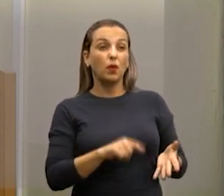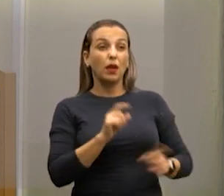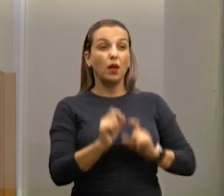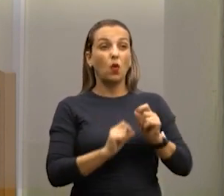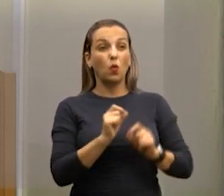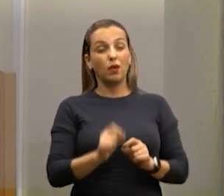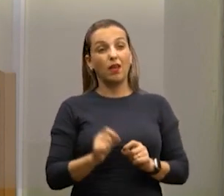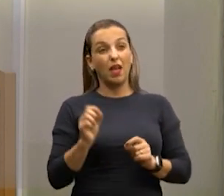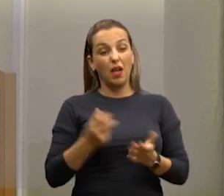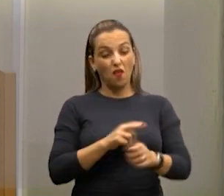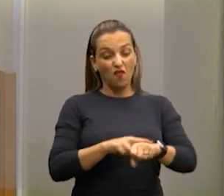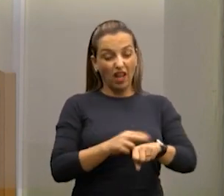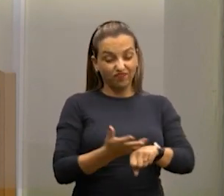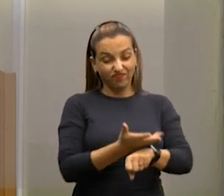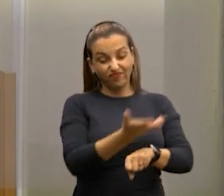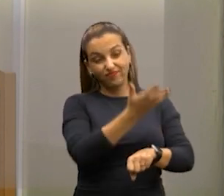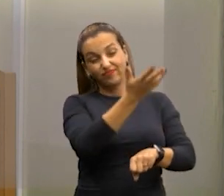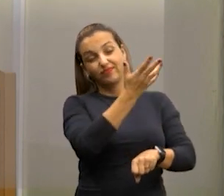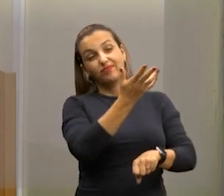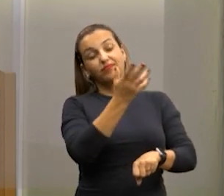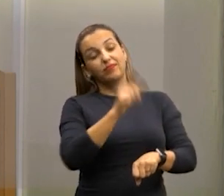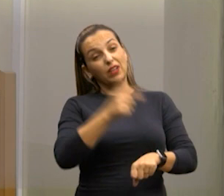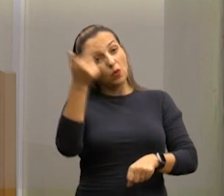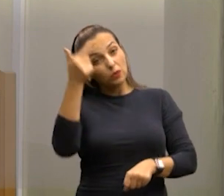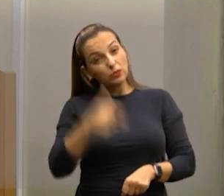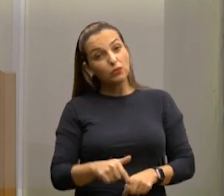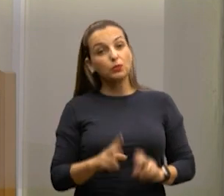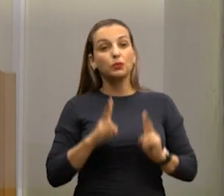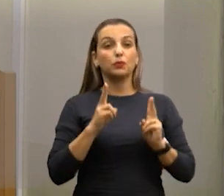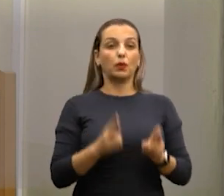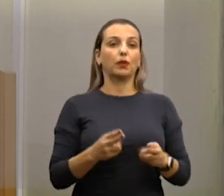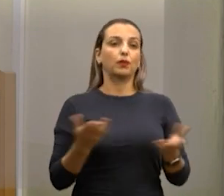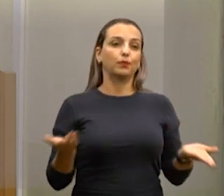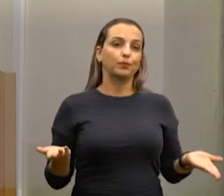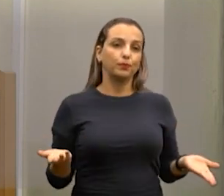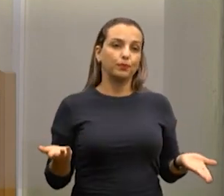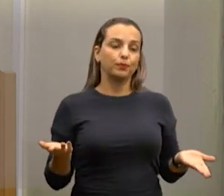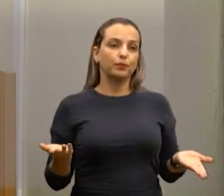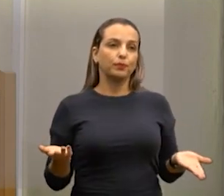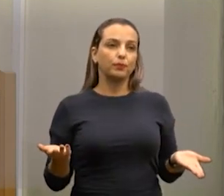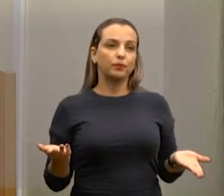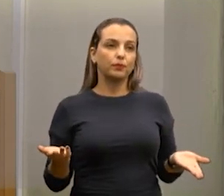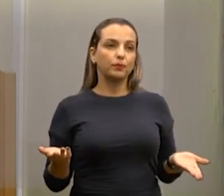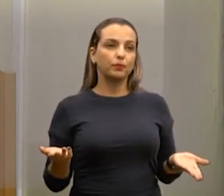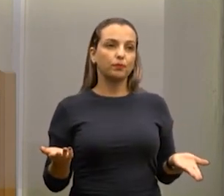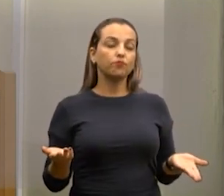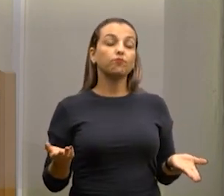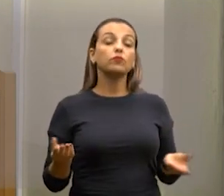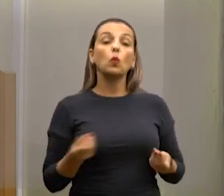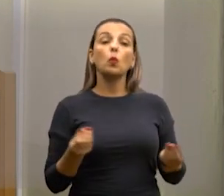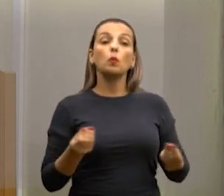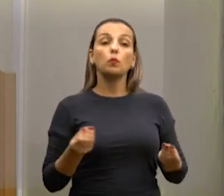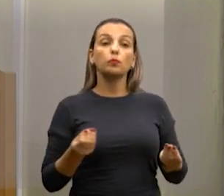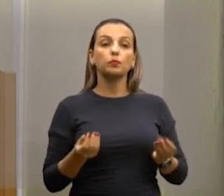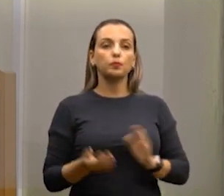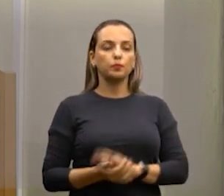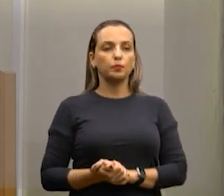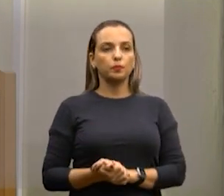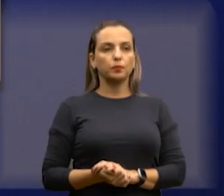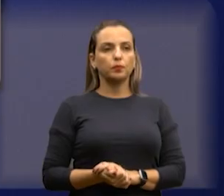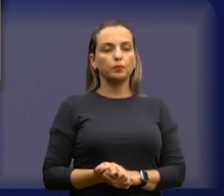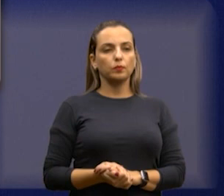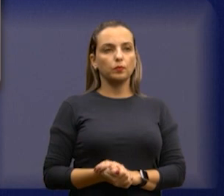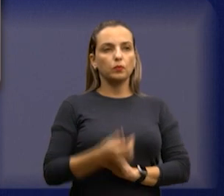lá, Matagal, teve tudo e continua do mesmo jeito, continua do mesmo jeito, e aí? Esse senhor,